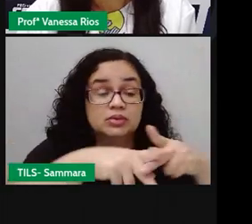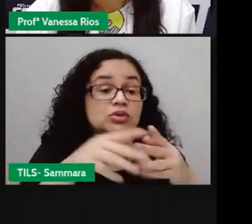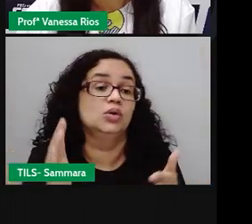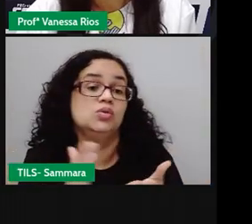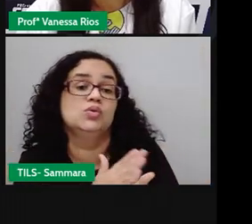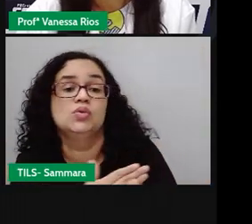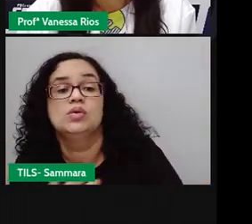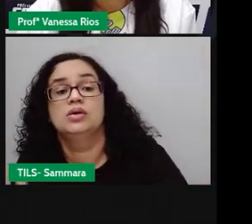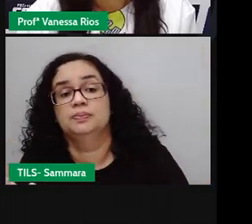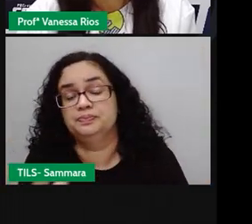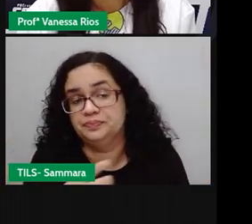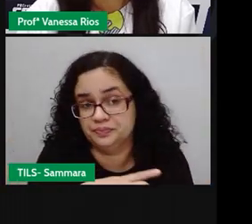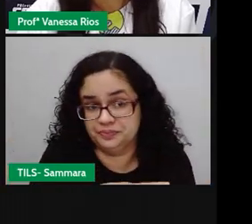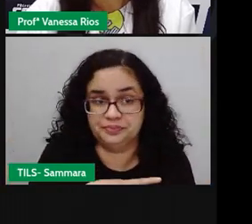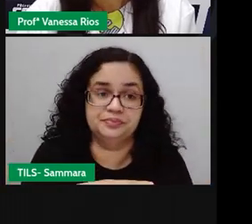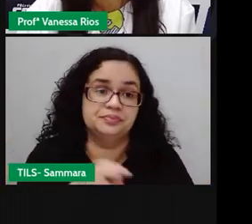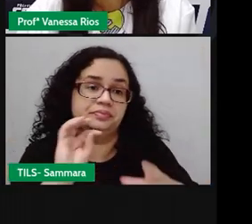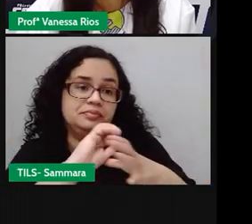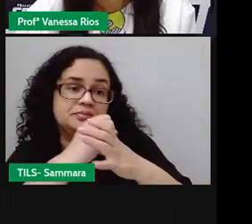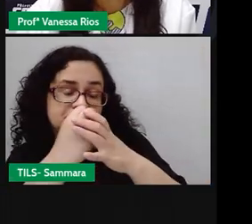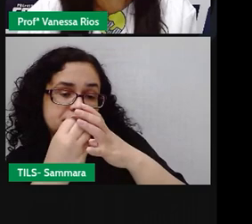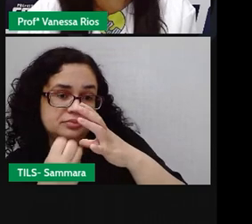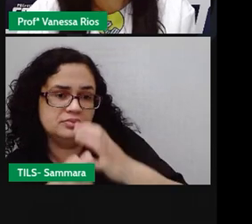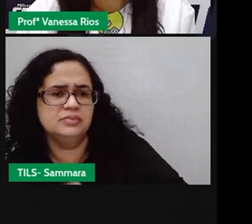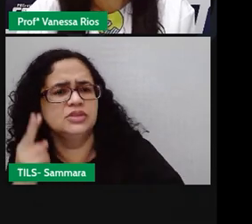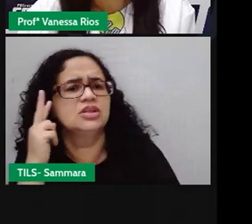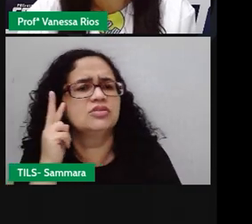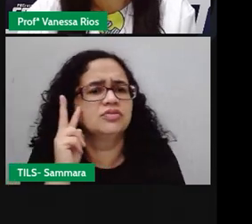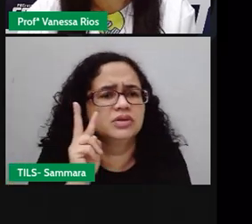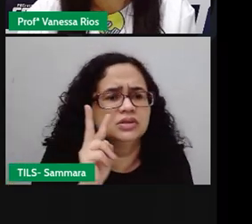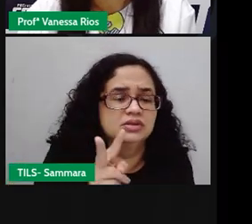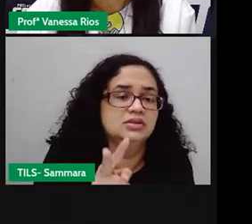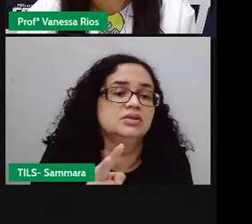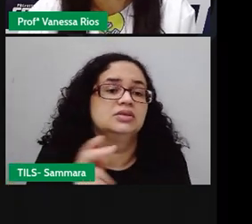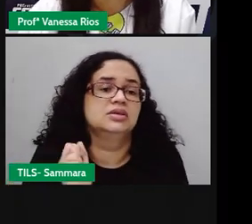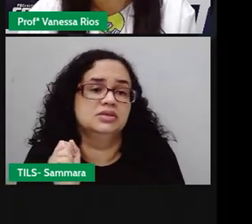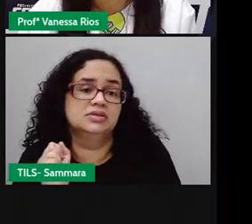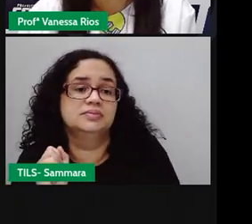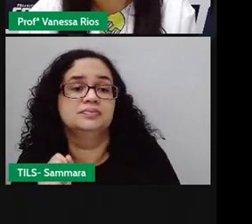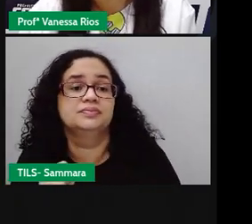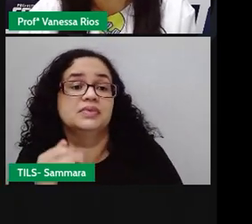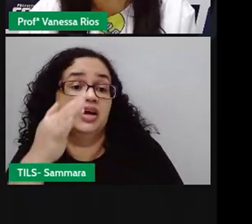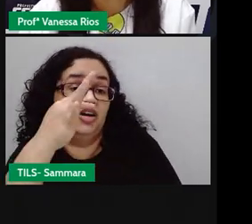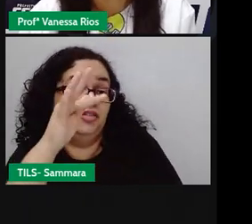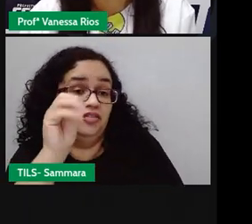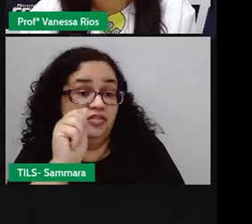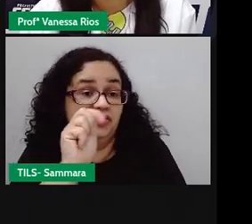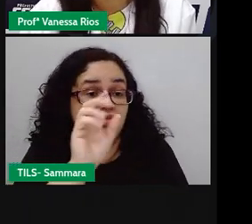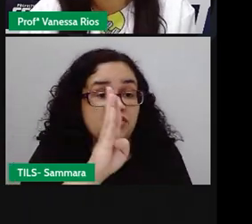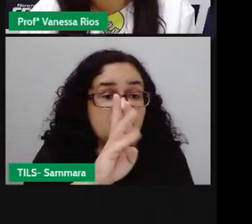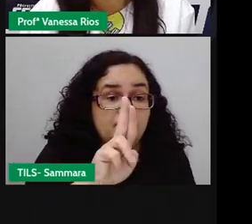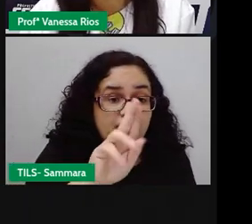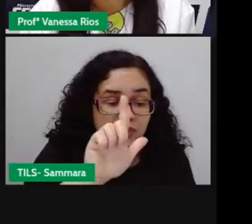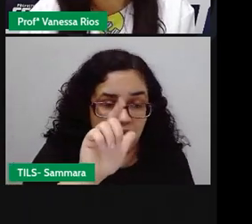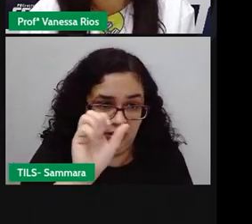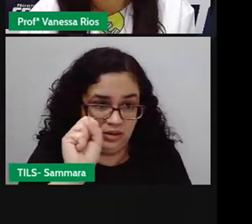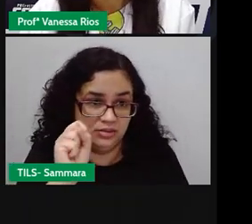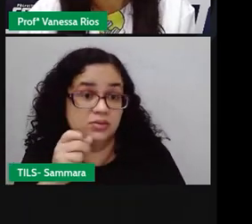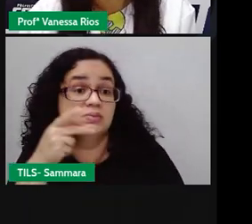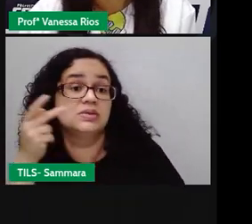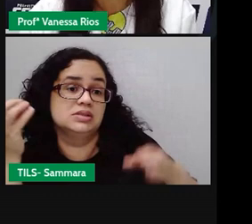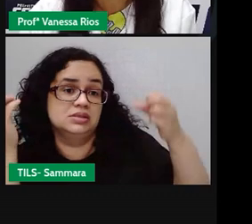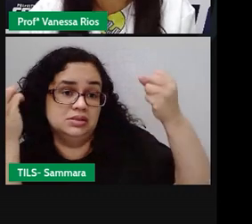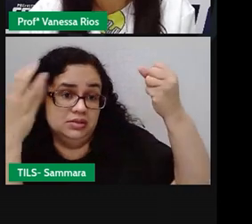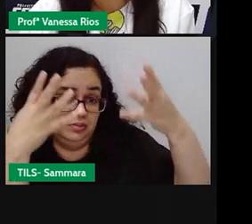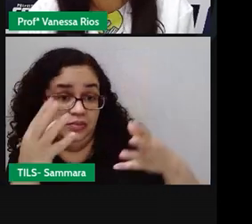apresentam até características lá, que a gente já viu também nas fábulas, que é a questão do ensinamento, de tentar passar uma lição,